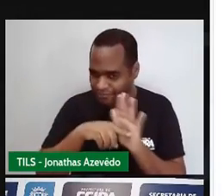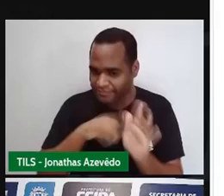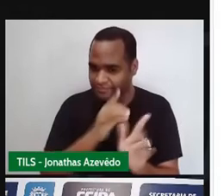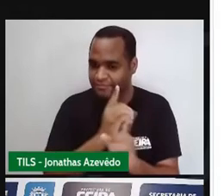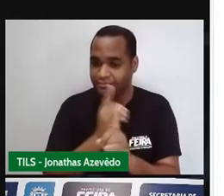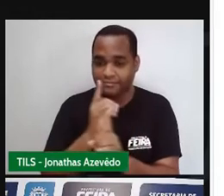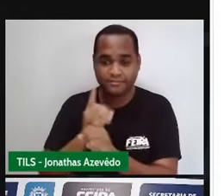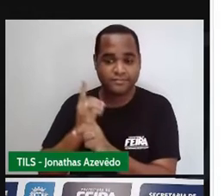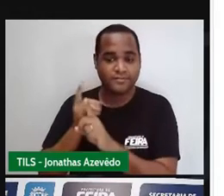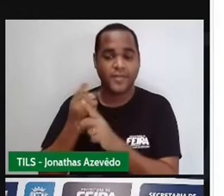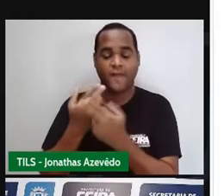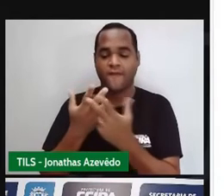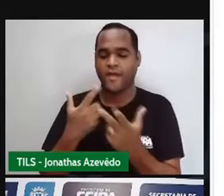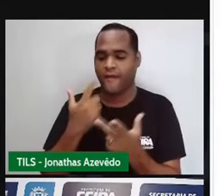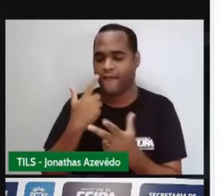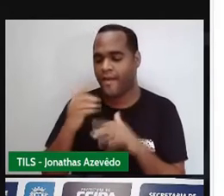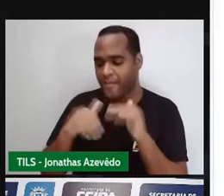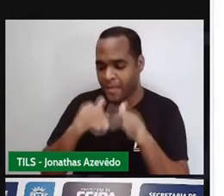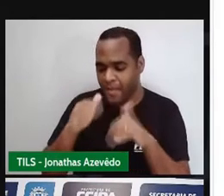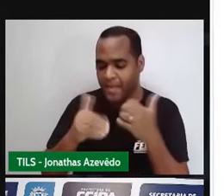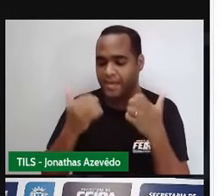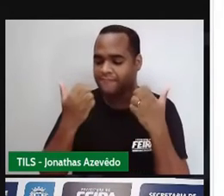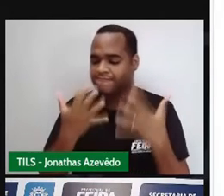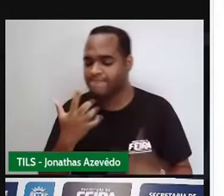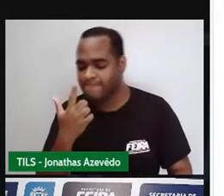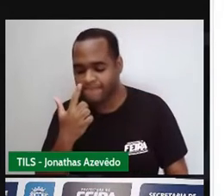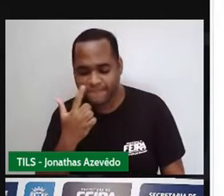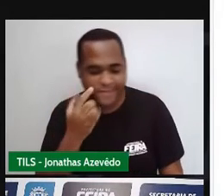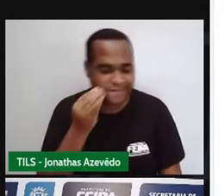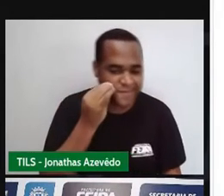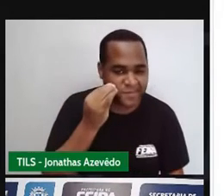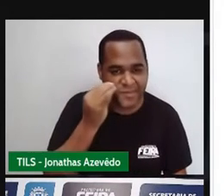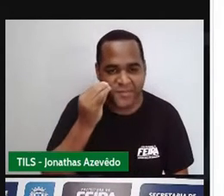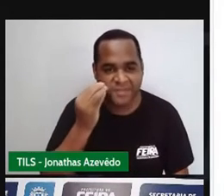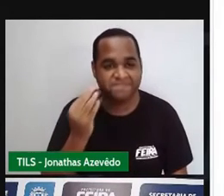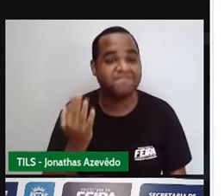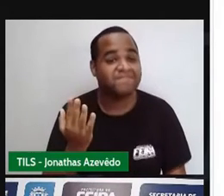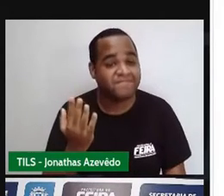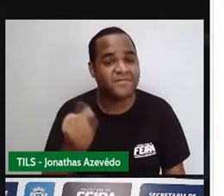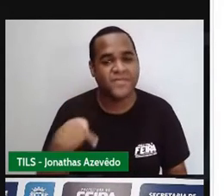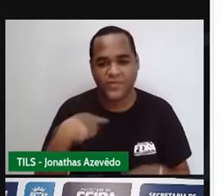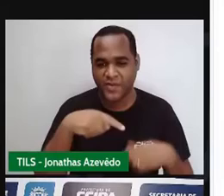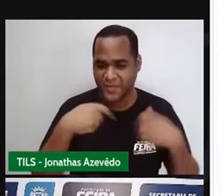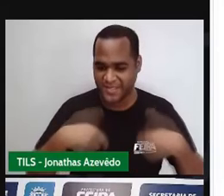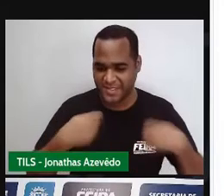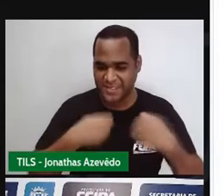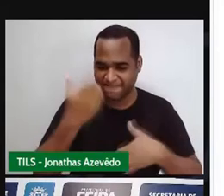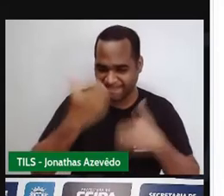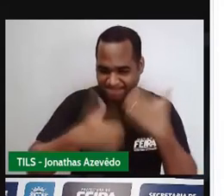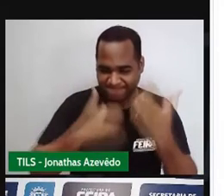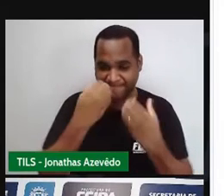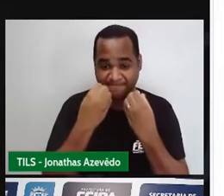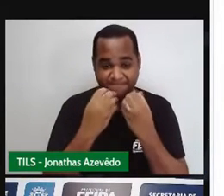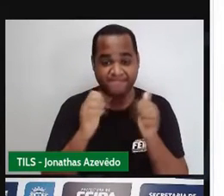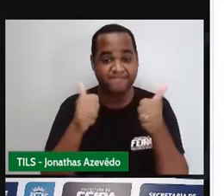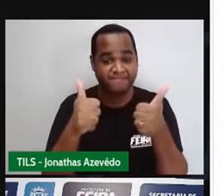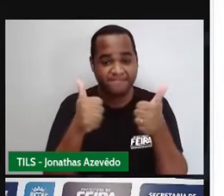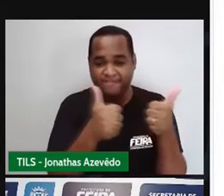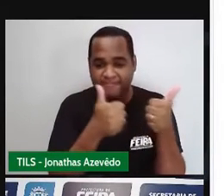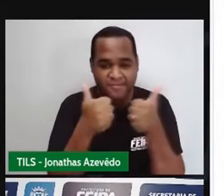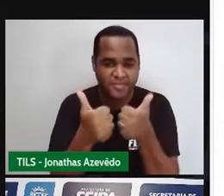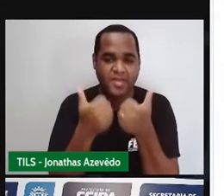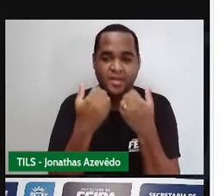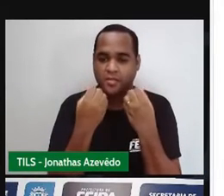vamos cutucar as coisas, né, e vamos chegar onde a gente precisa chegar. Valeu? Bom, então,